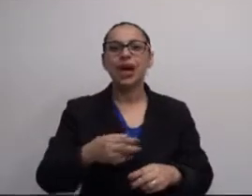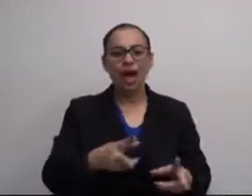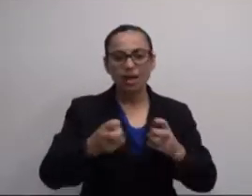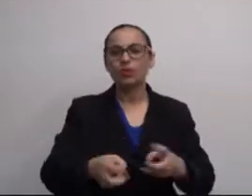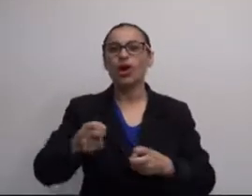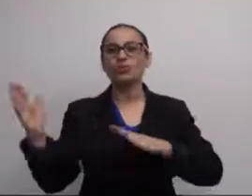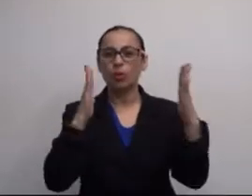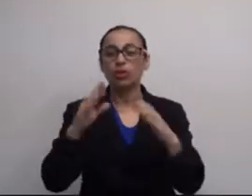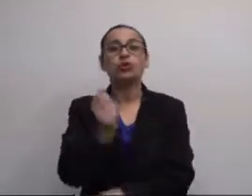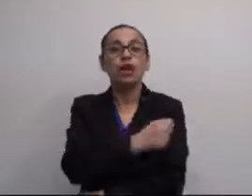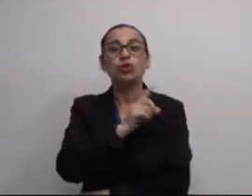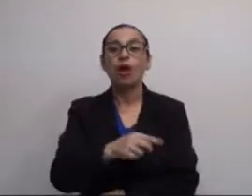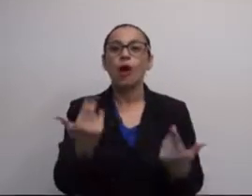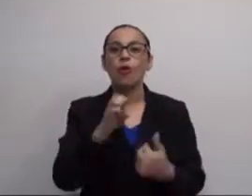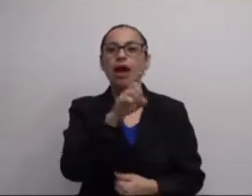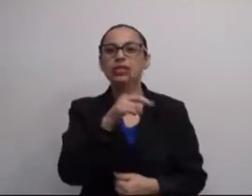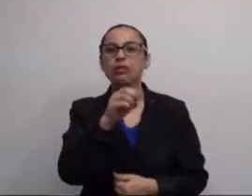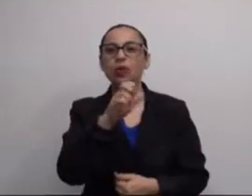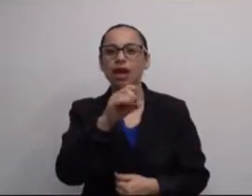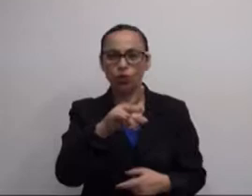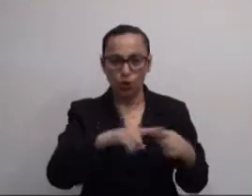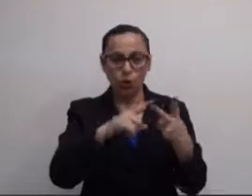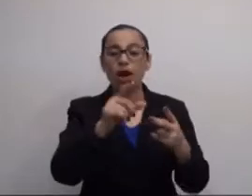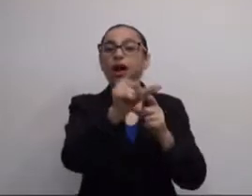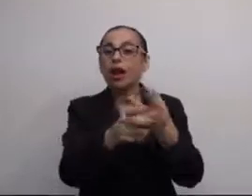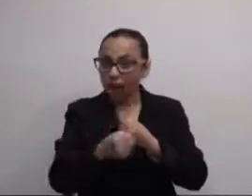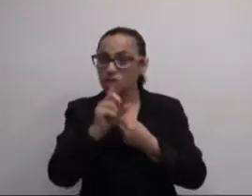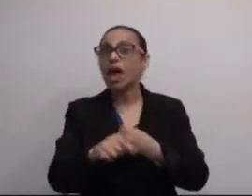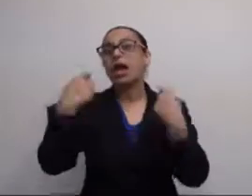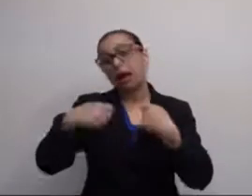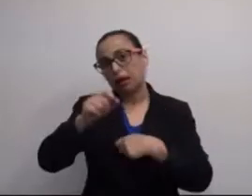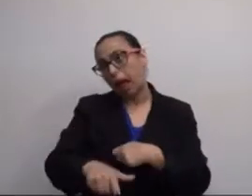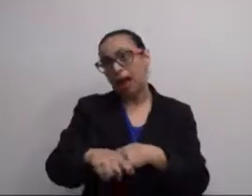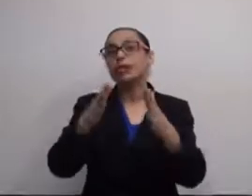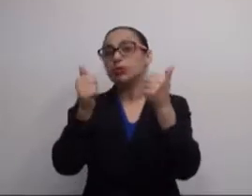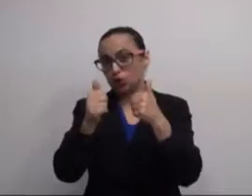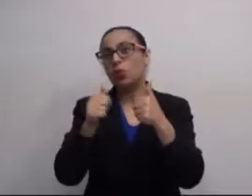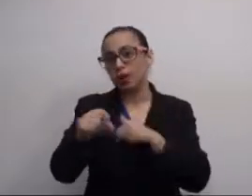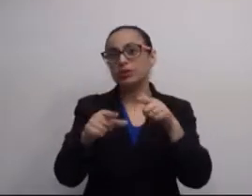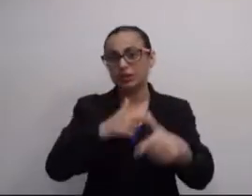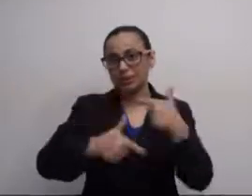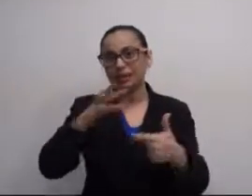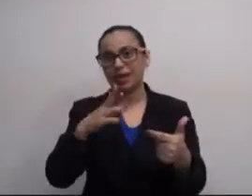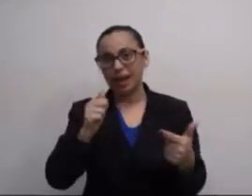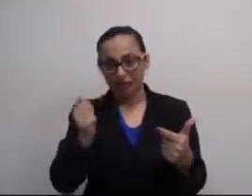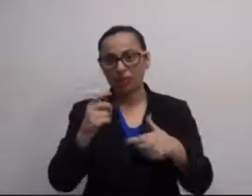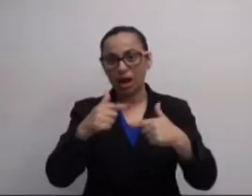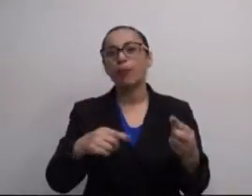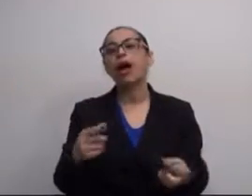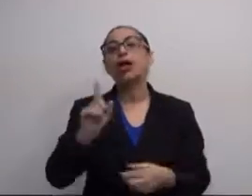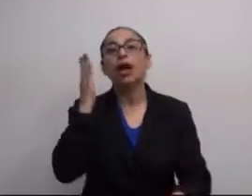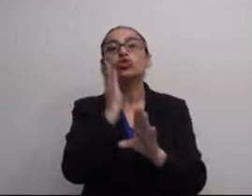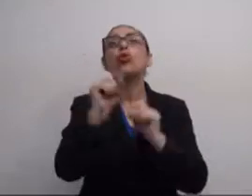E a partir dali, ela ia continuar a explorar esse momento. Então, os alunos eram os exploradores. O cliente foi quem